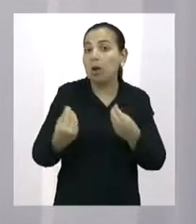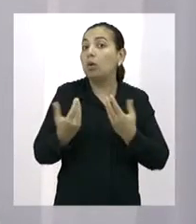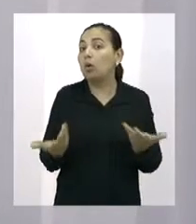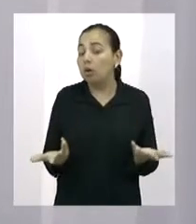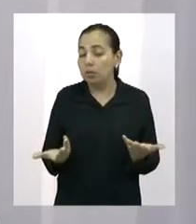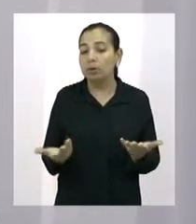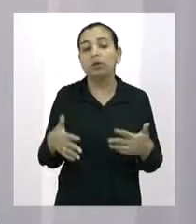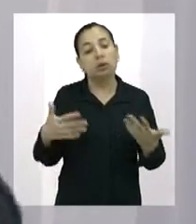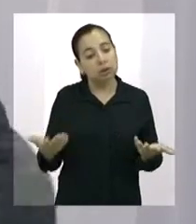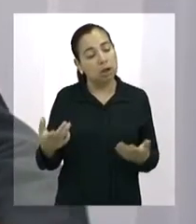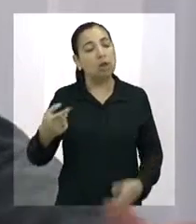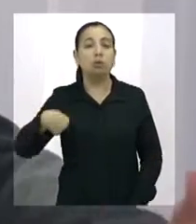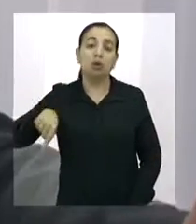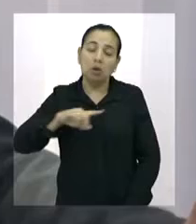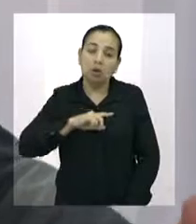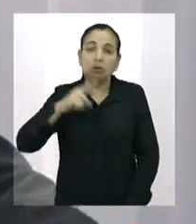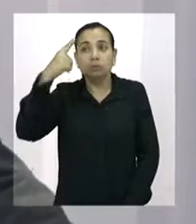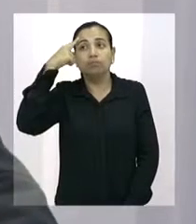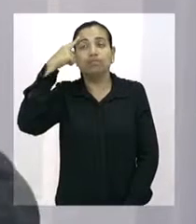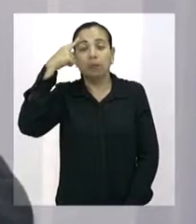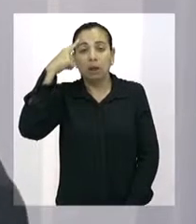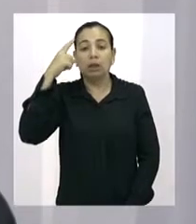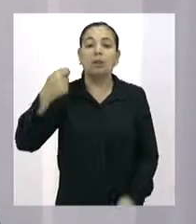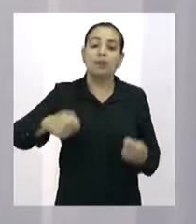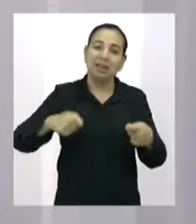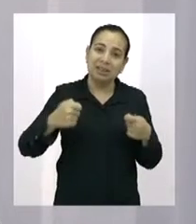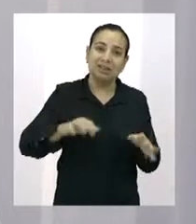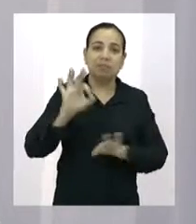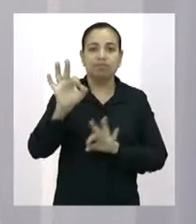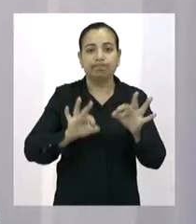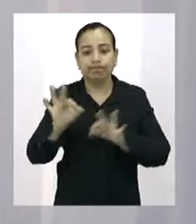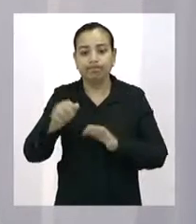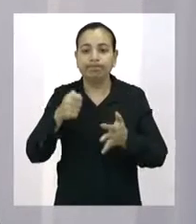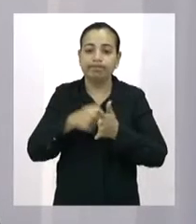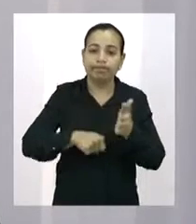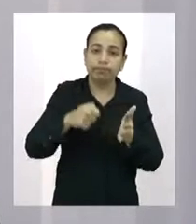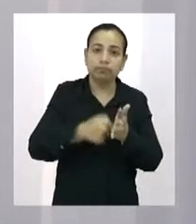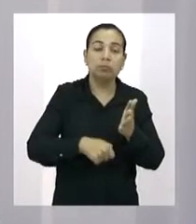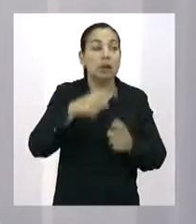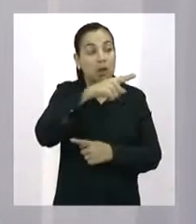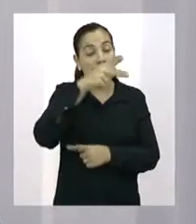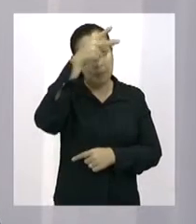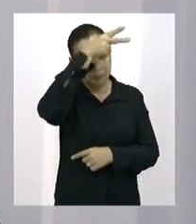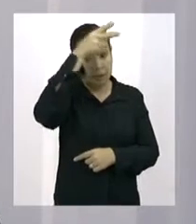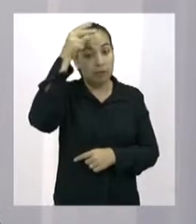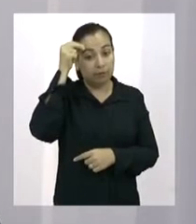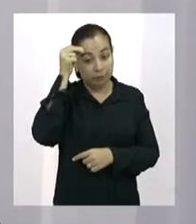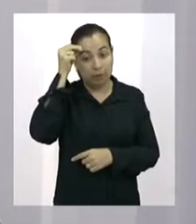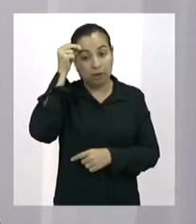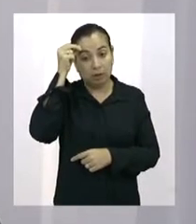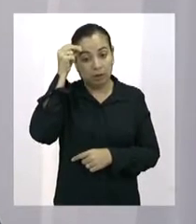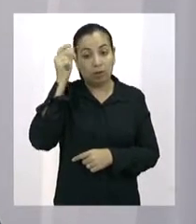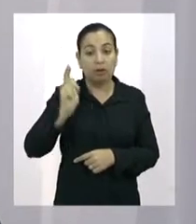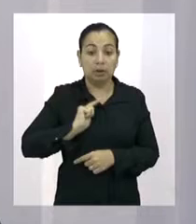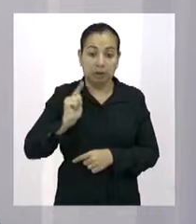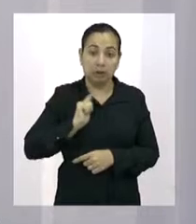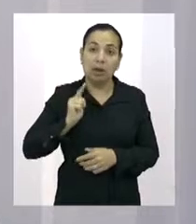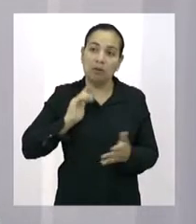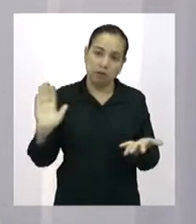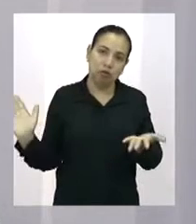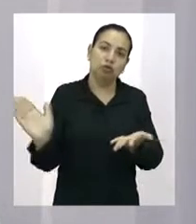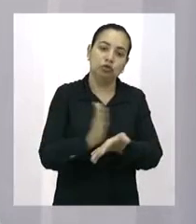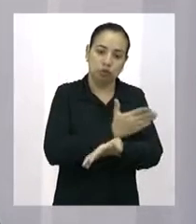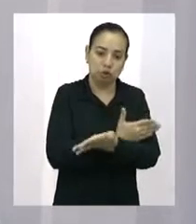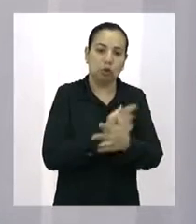e o prefeito, com toda a sua infraestrutura, com toda a sua força, retirou os feirantes